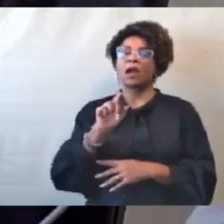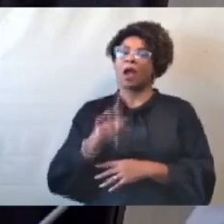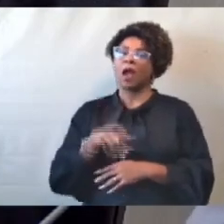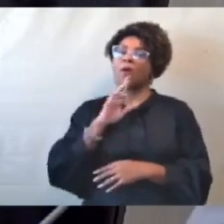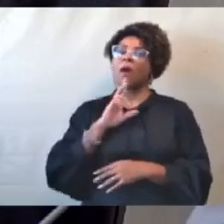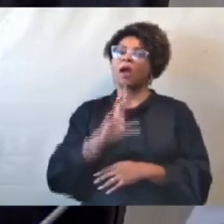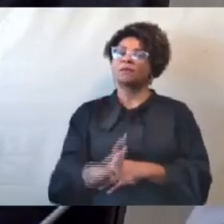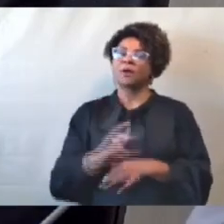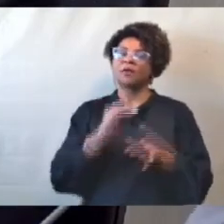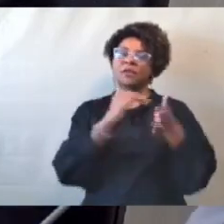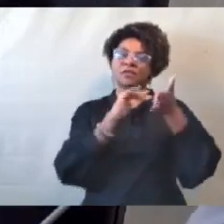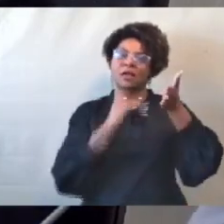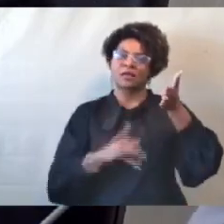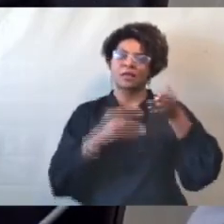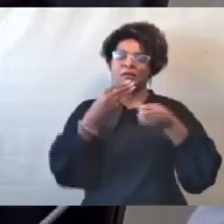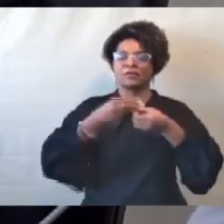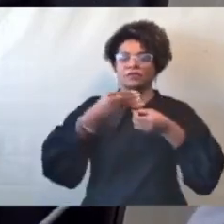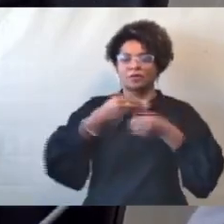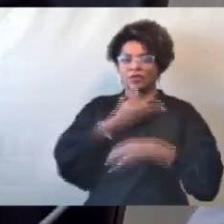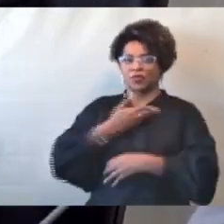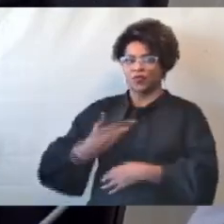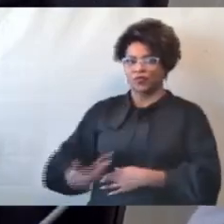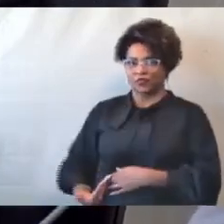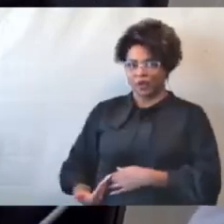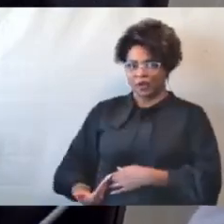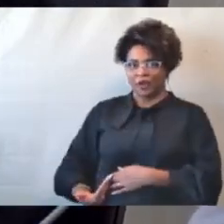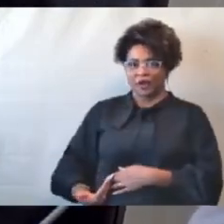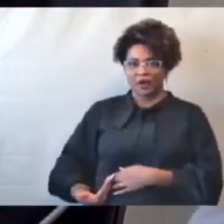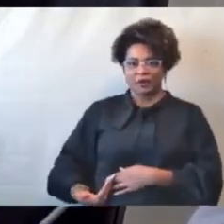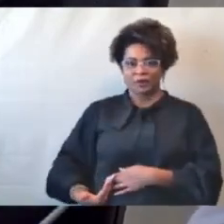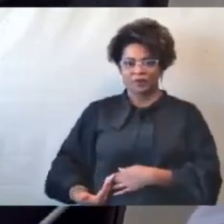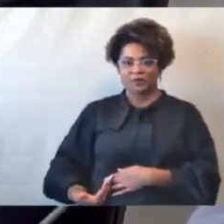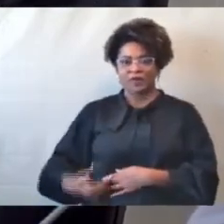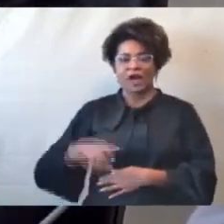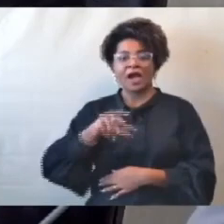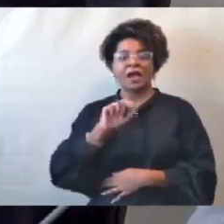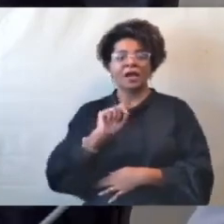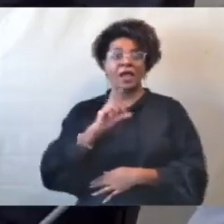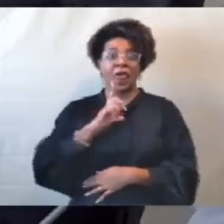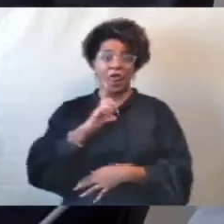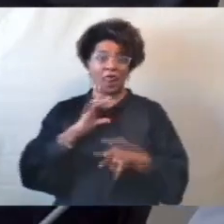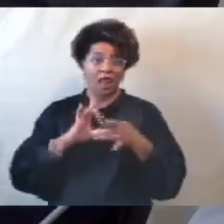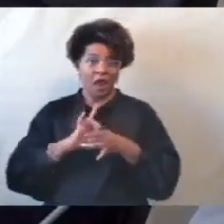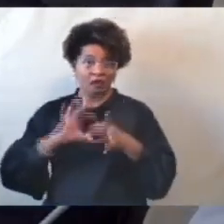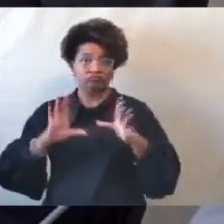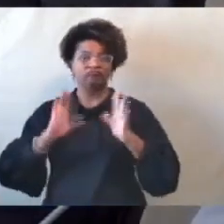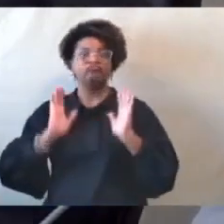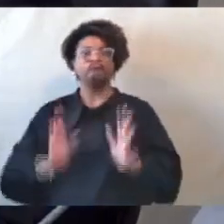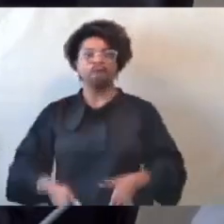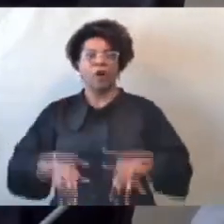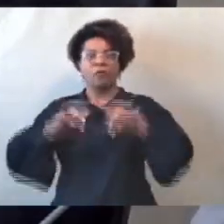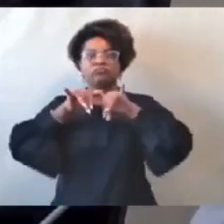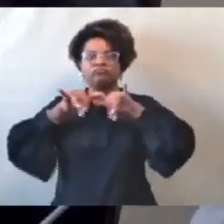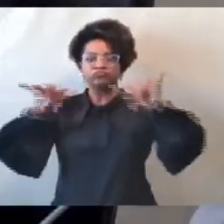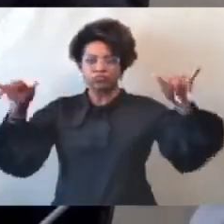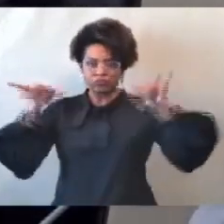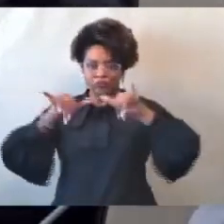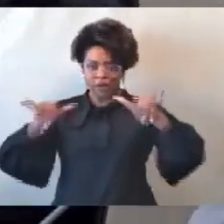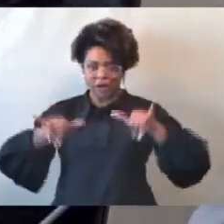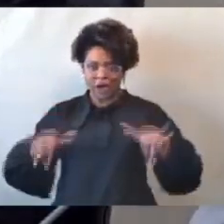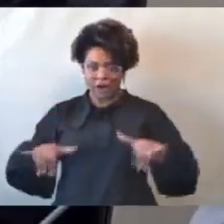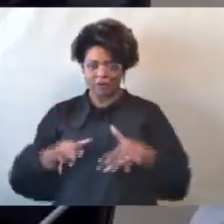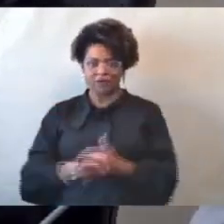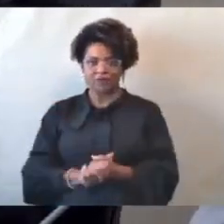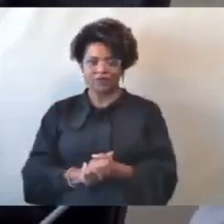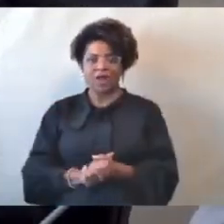Secretaria Municipal de Governo. já se encontra à disposição, já foi publicado, já está publicado no